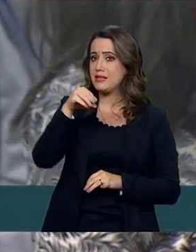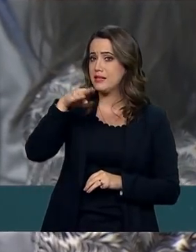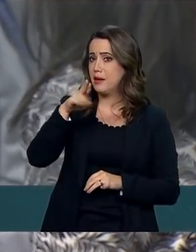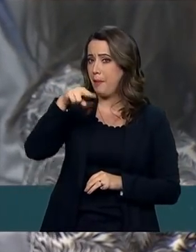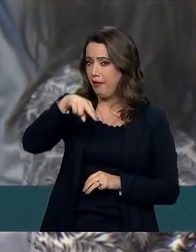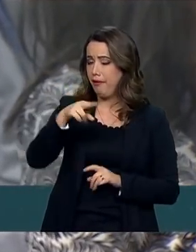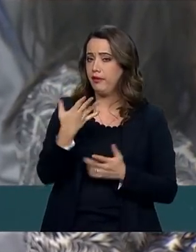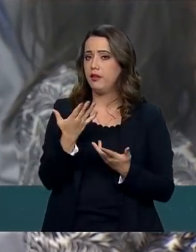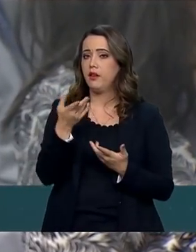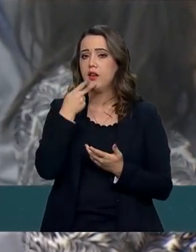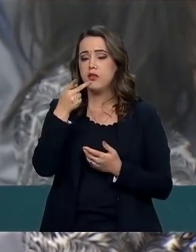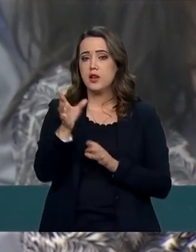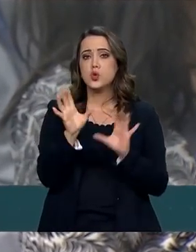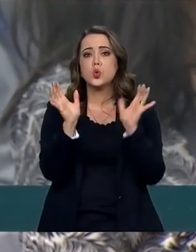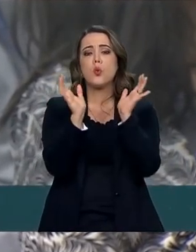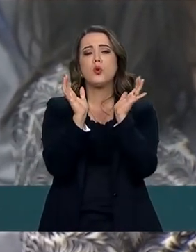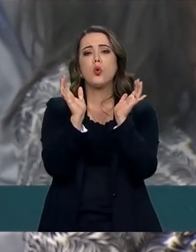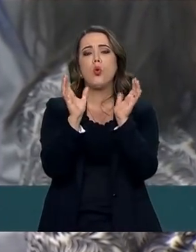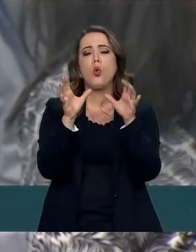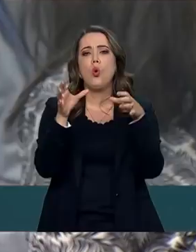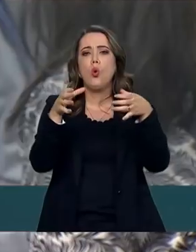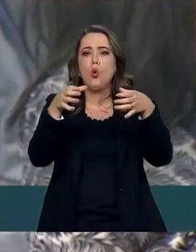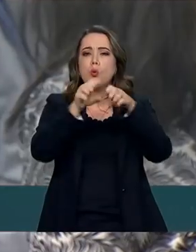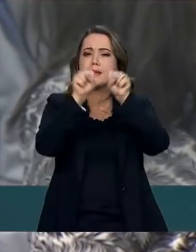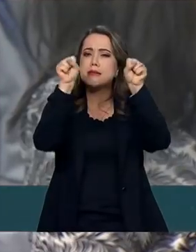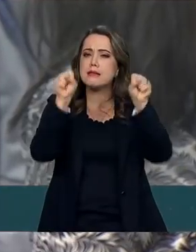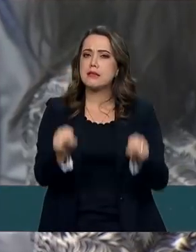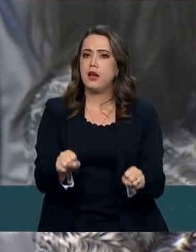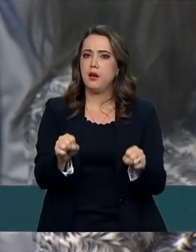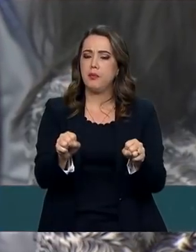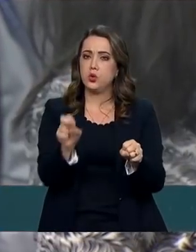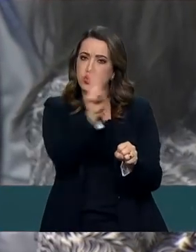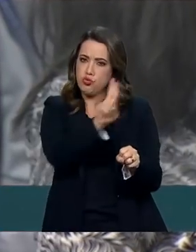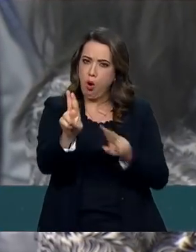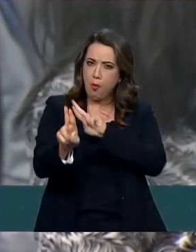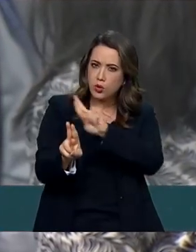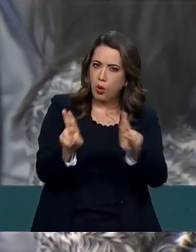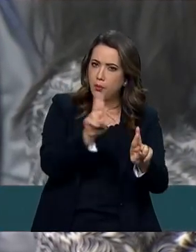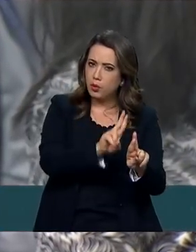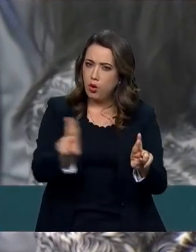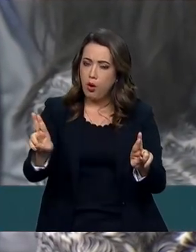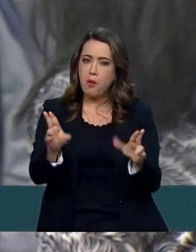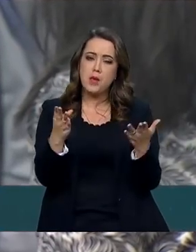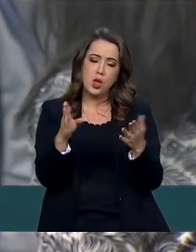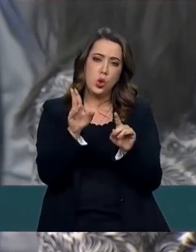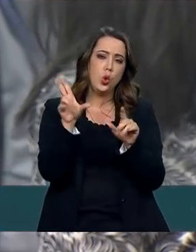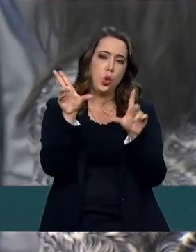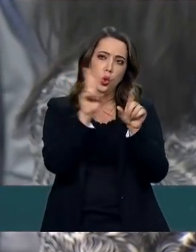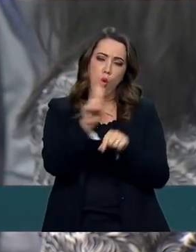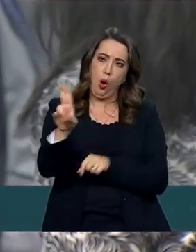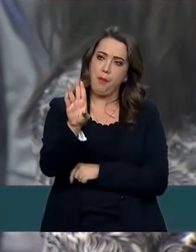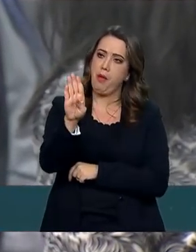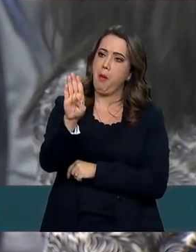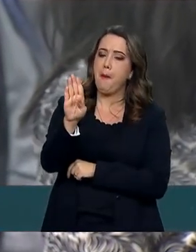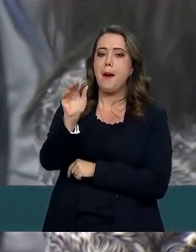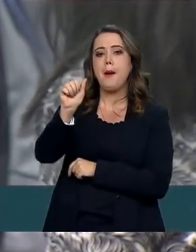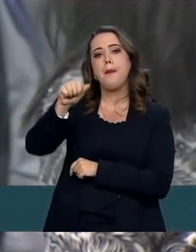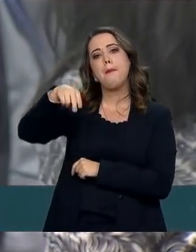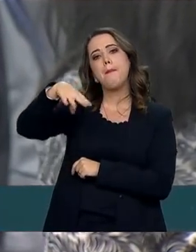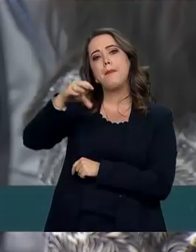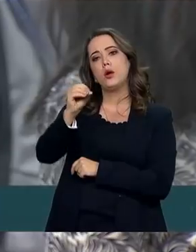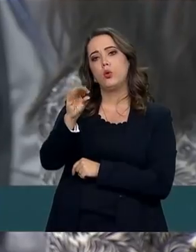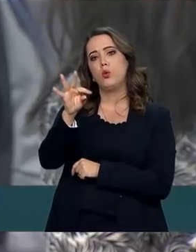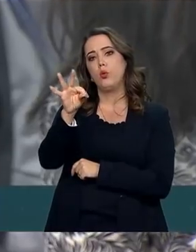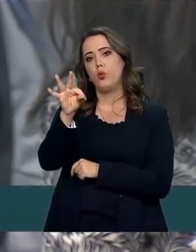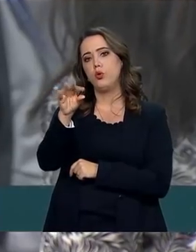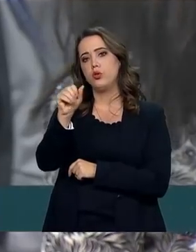senhor disse que o governo sancionou esse decreto no momento em que tem a discussão sobre a medida provisória que remodelou a estrutura